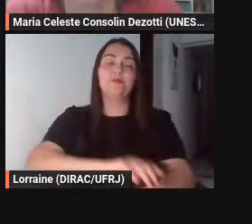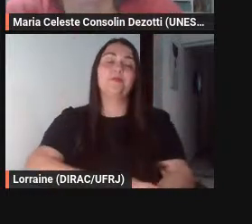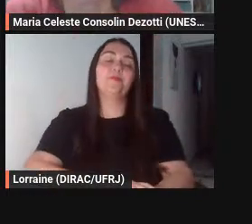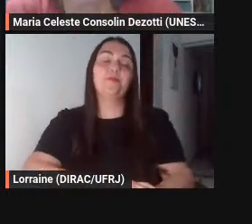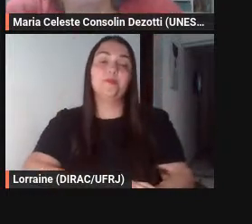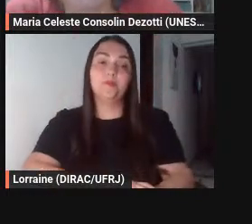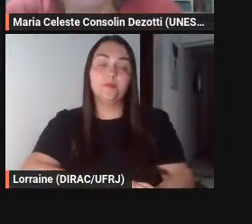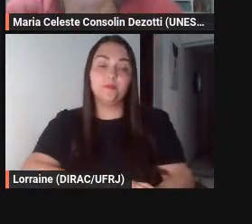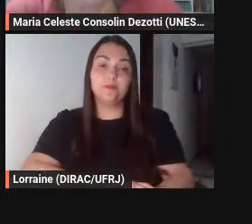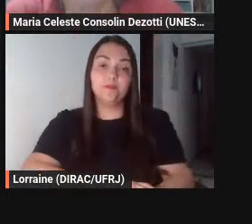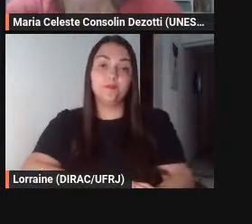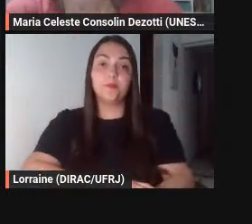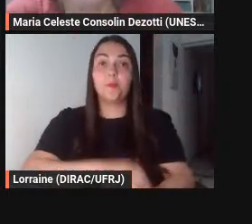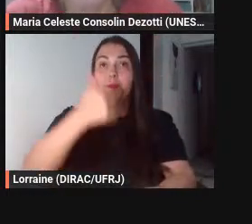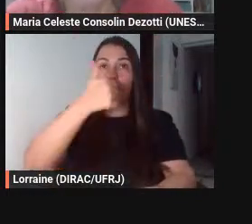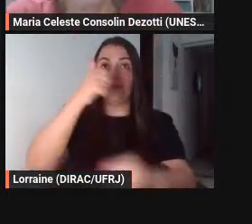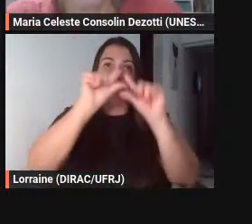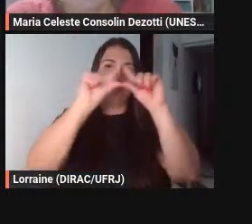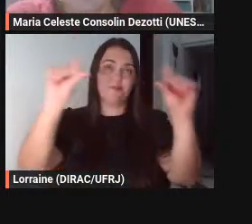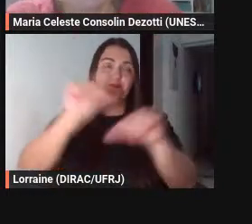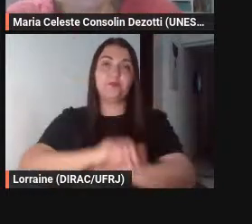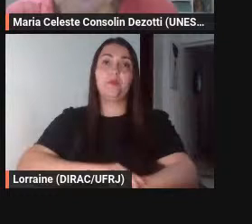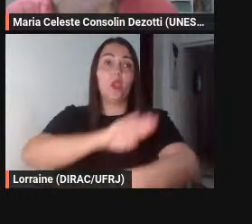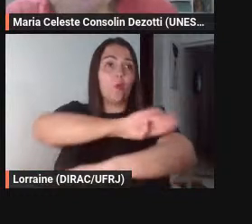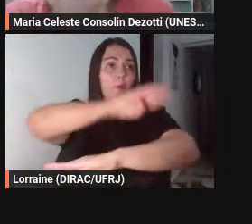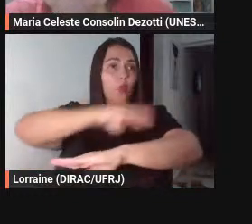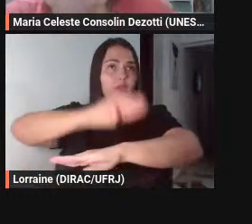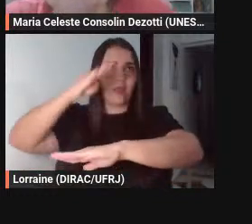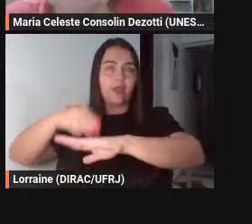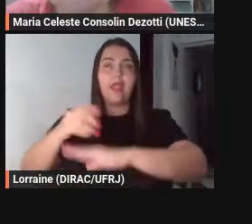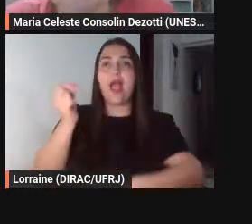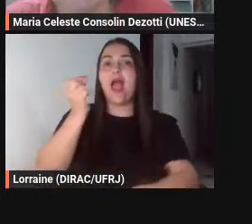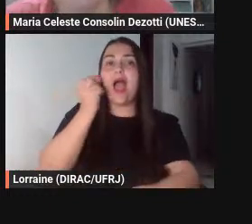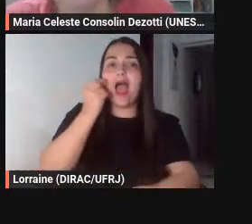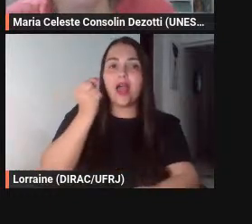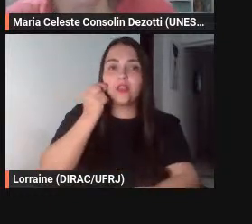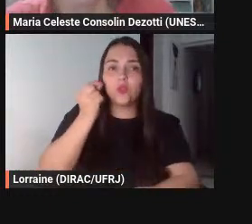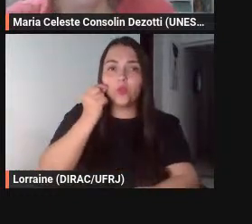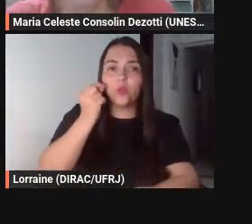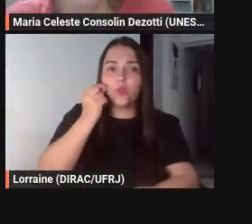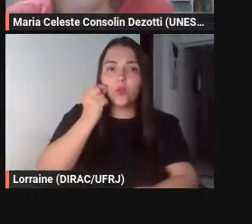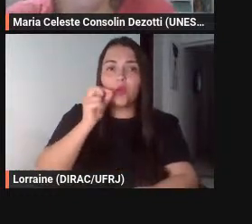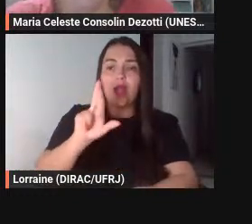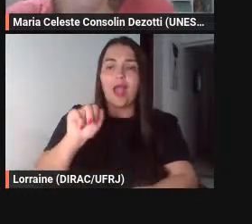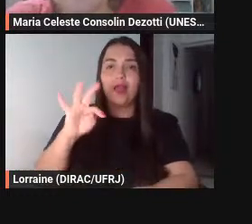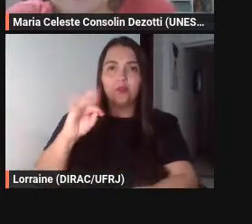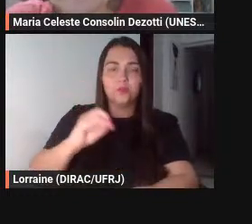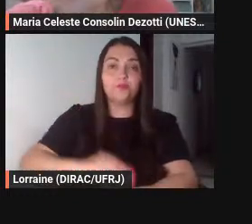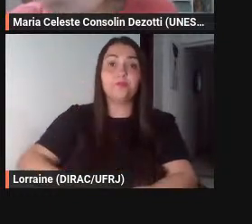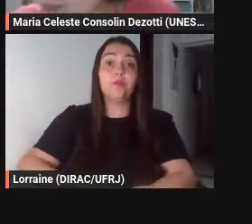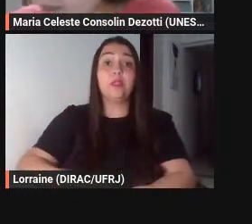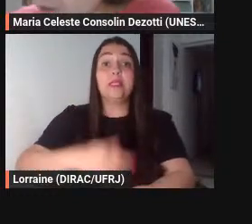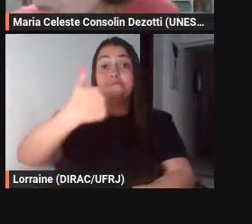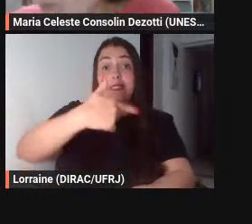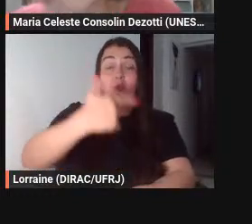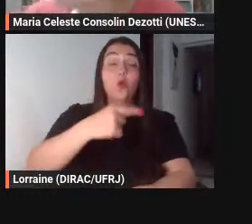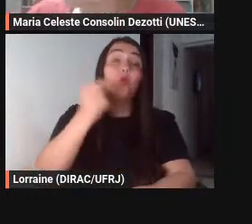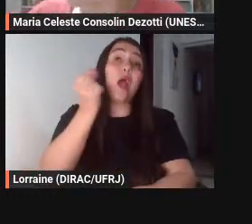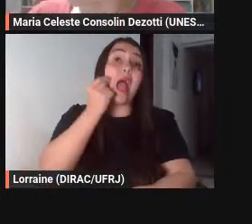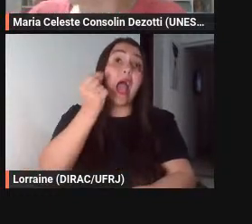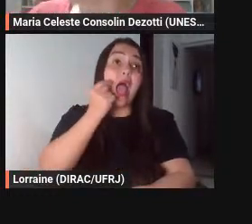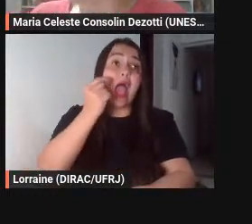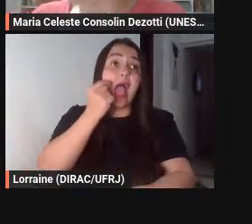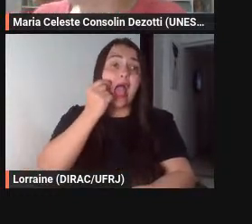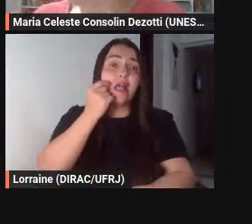o primeiro a montanha e o rato o segundo o rato pariu uma